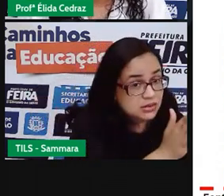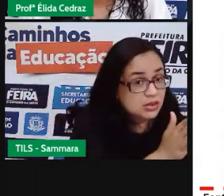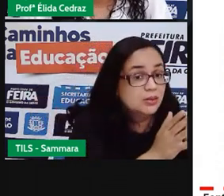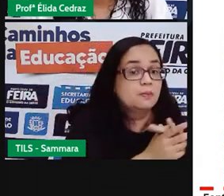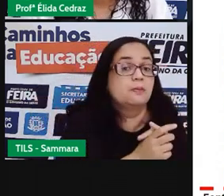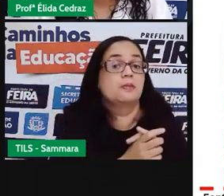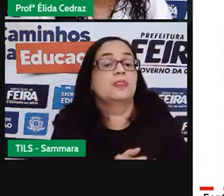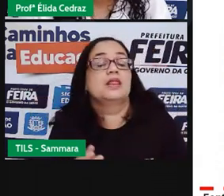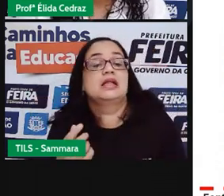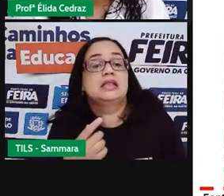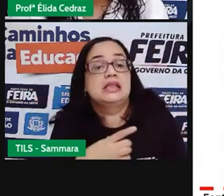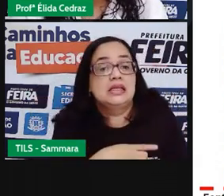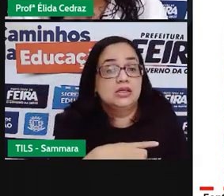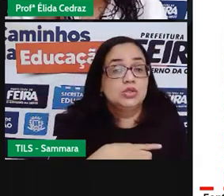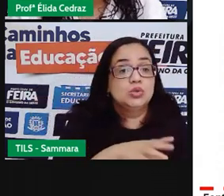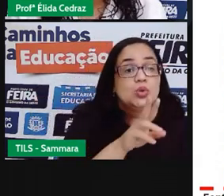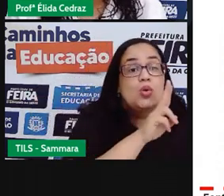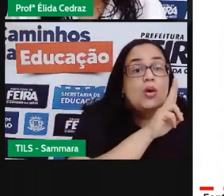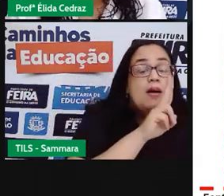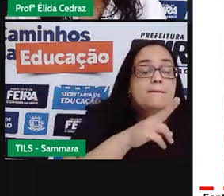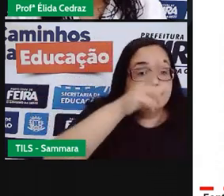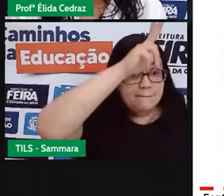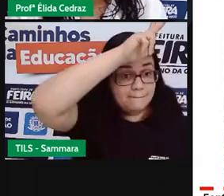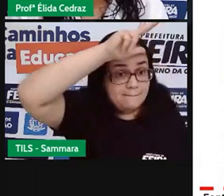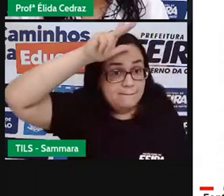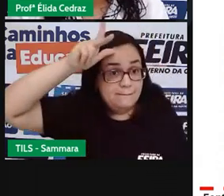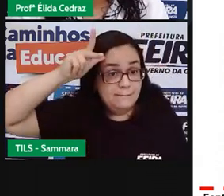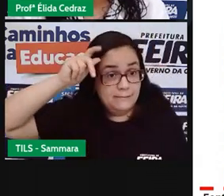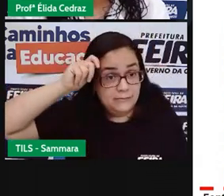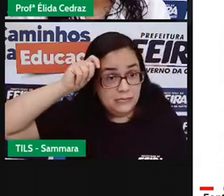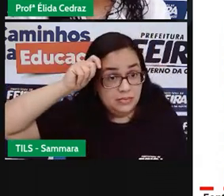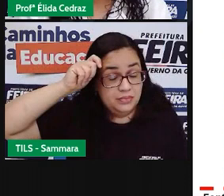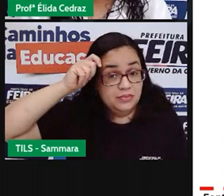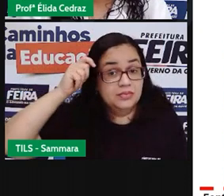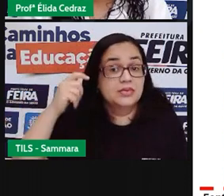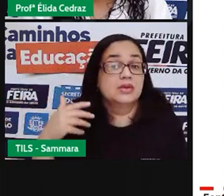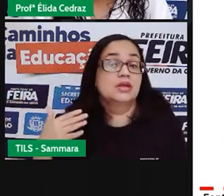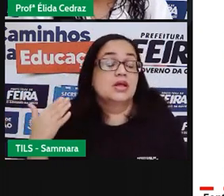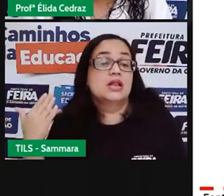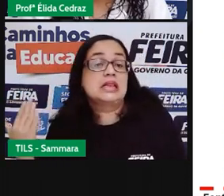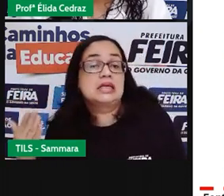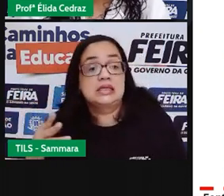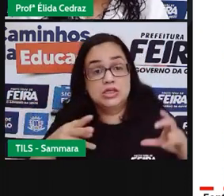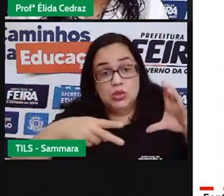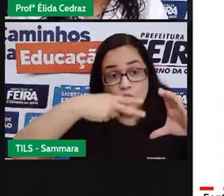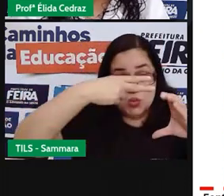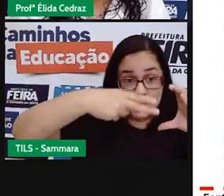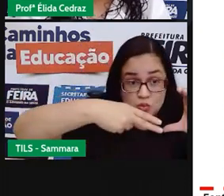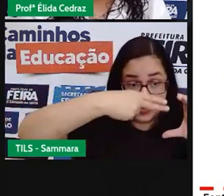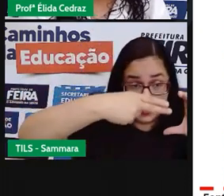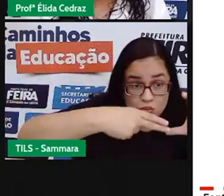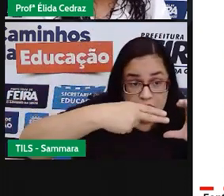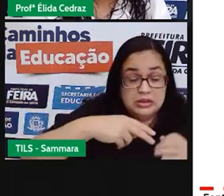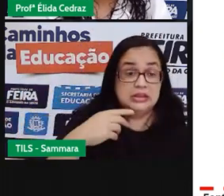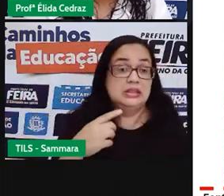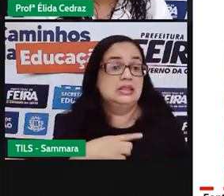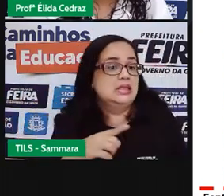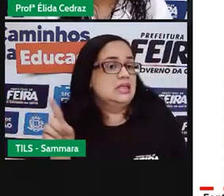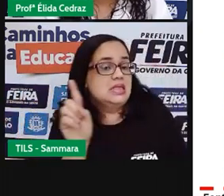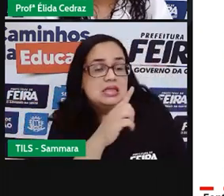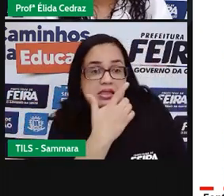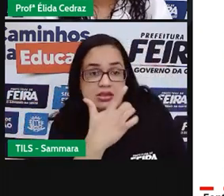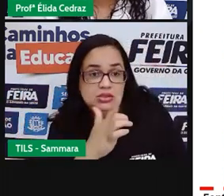a nomeação dos prefeitos. Com isso, a Câmara passou a não